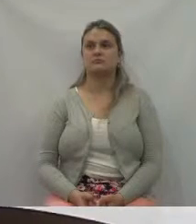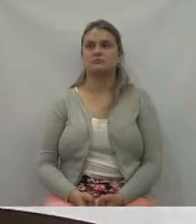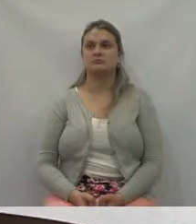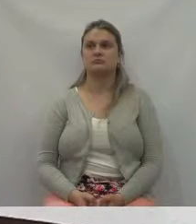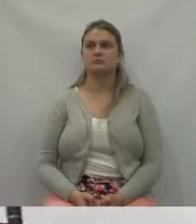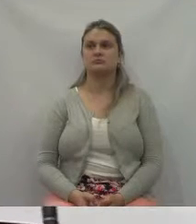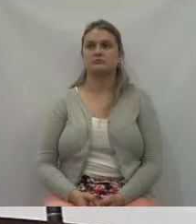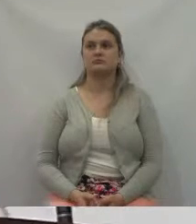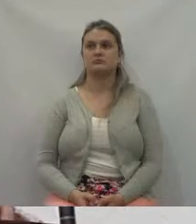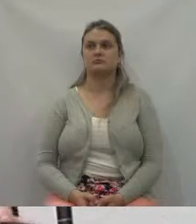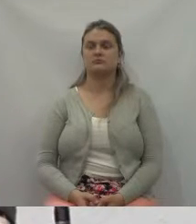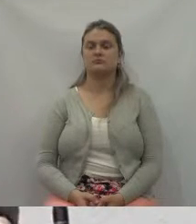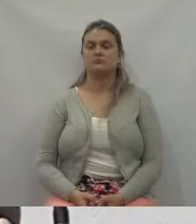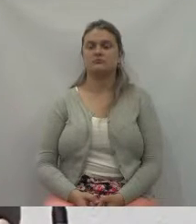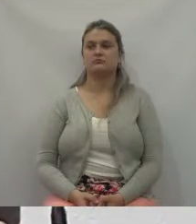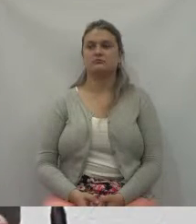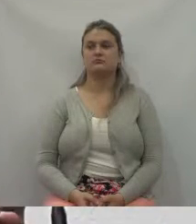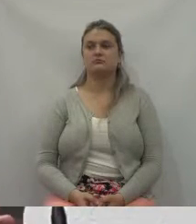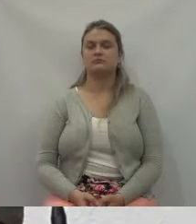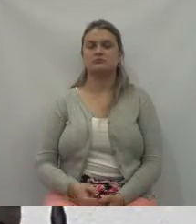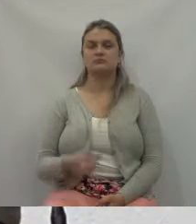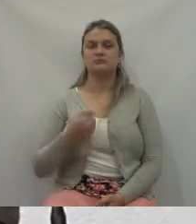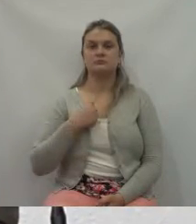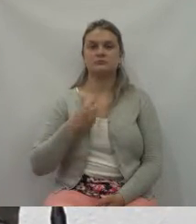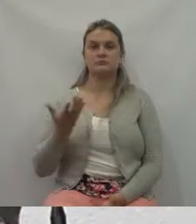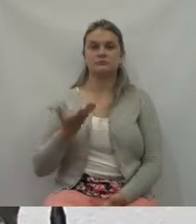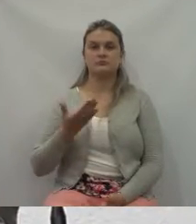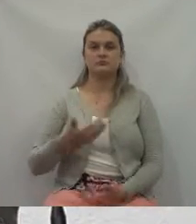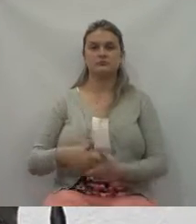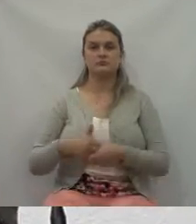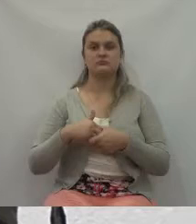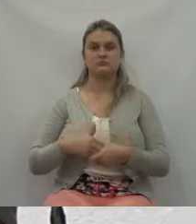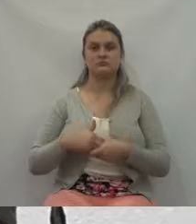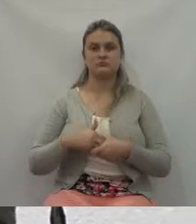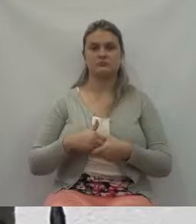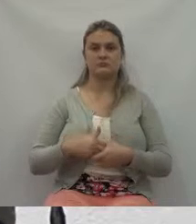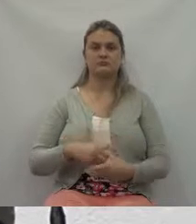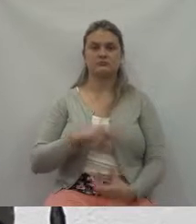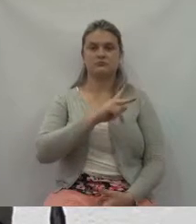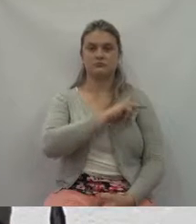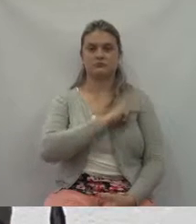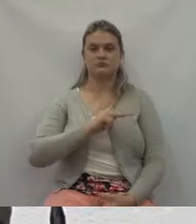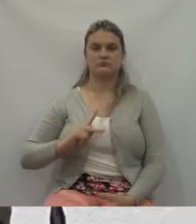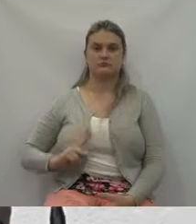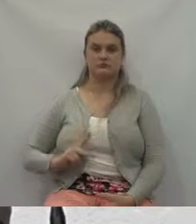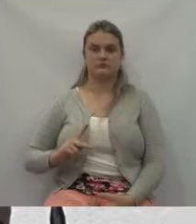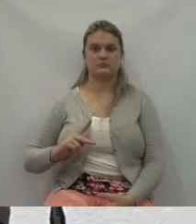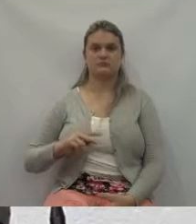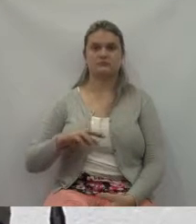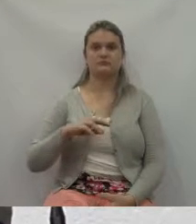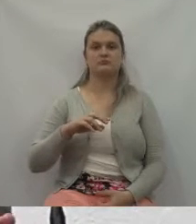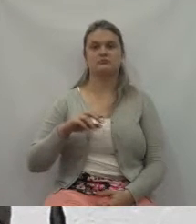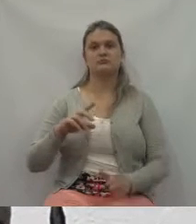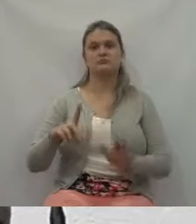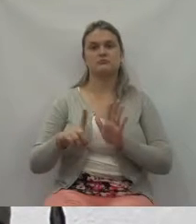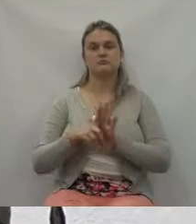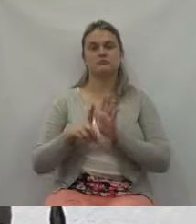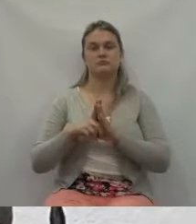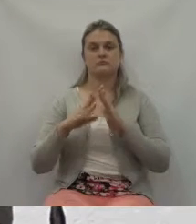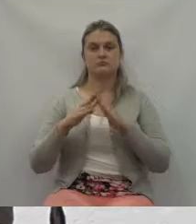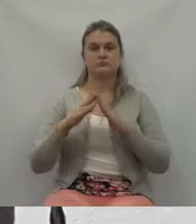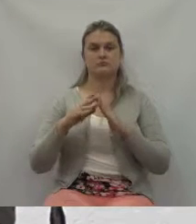Eu quero cumprimentar ao presidente desse poder legislativo, deputado, é o